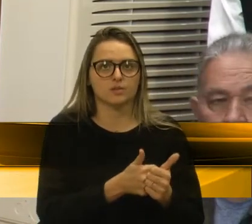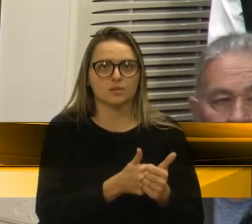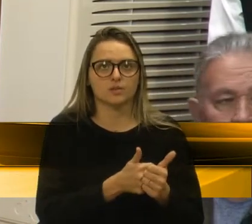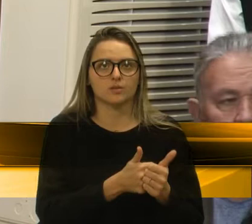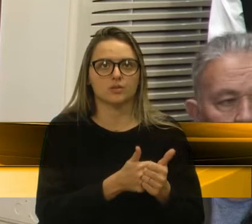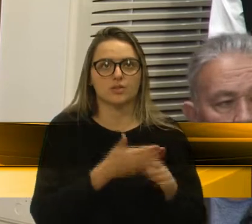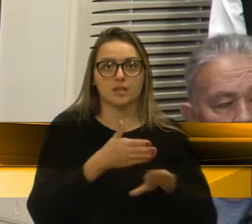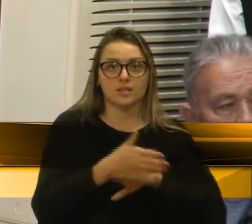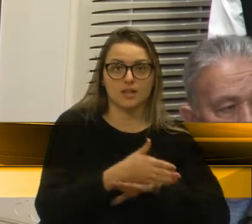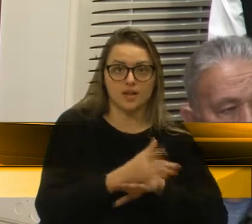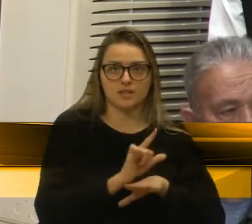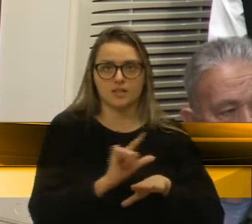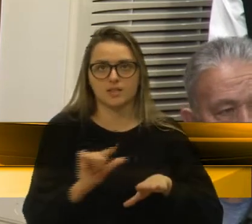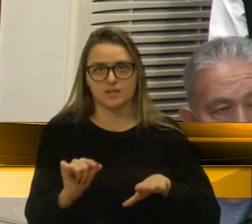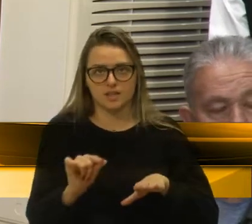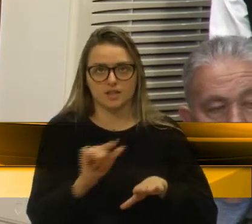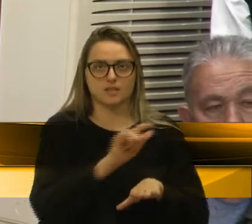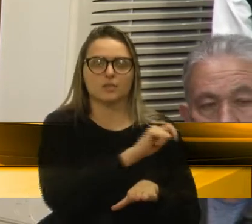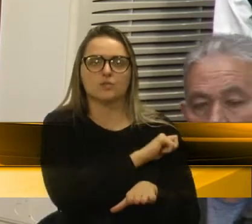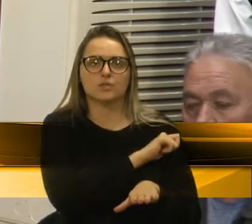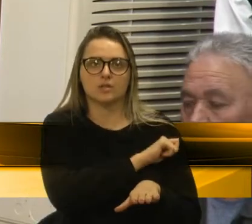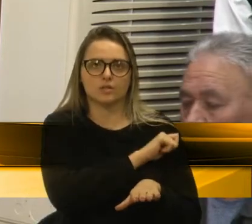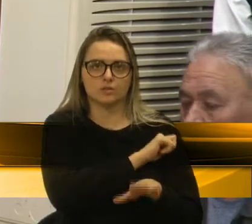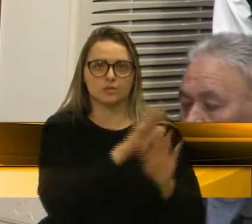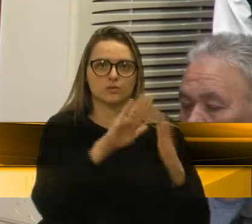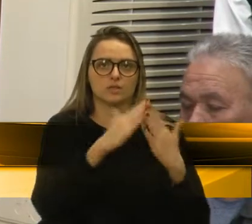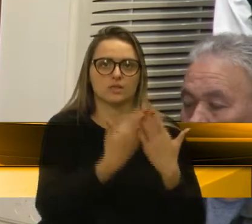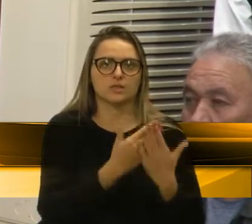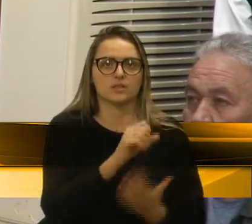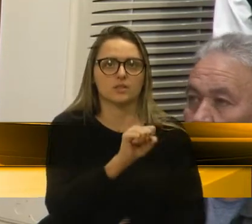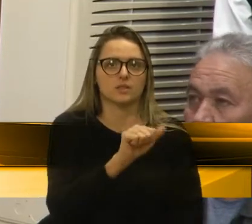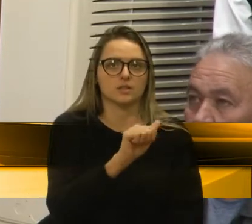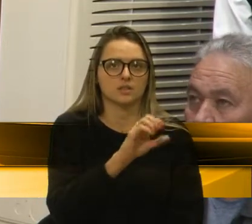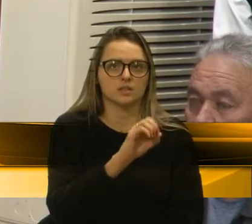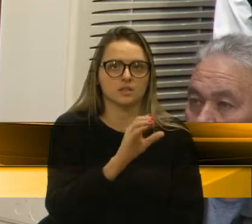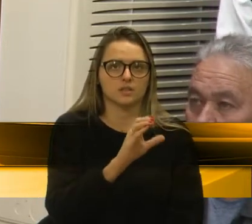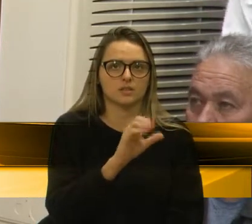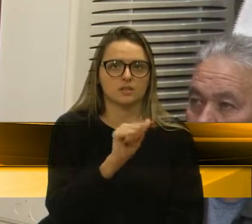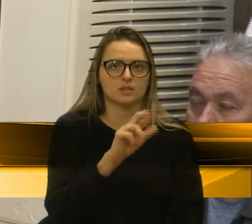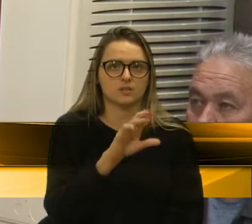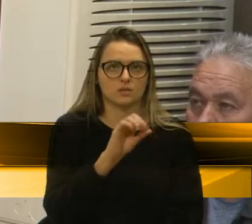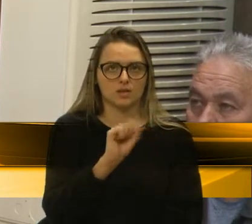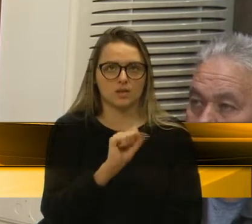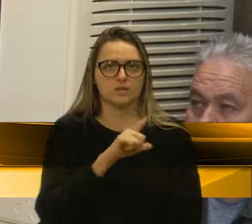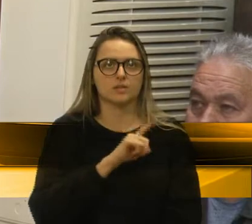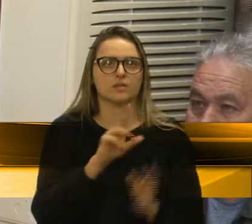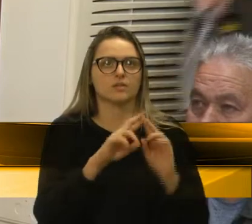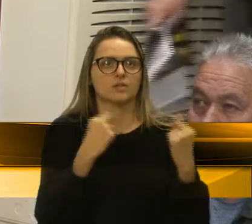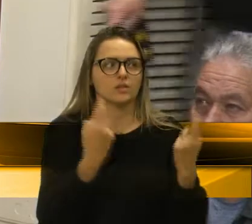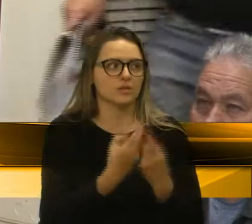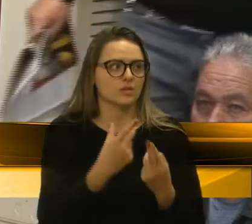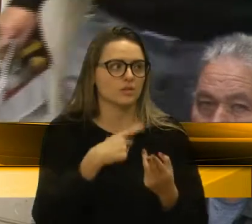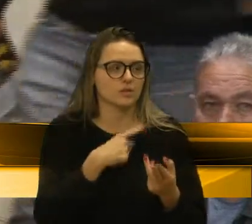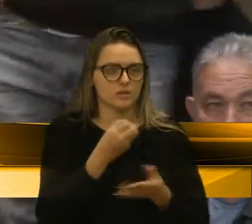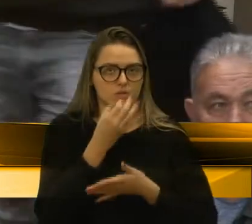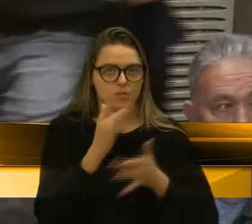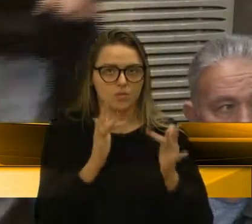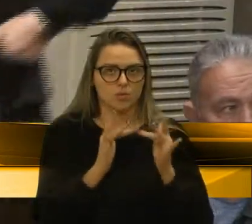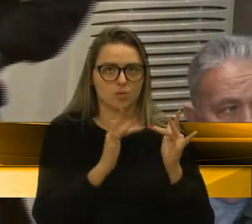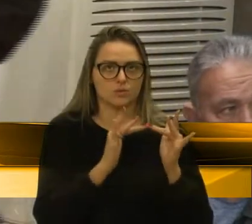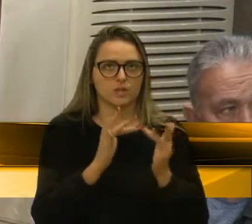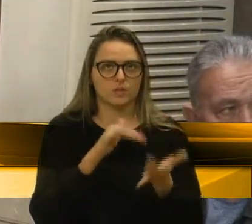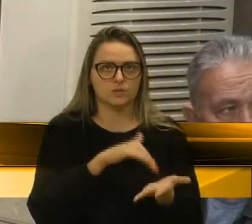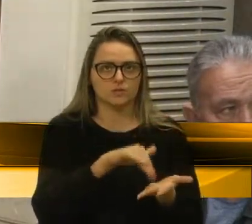embarque e desembarque dos estudantes do Colégio São Carlos. Tivemos então uma reunião, onde fomos muito bem recebidos pelo